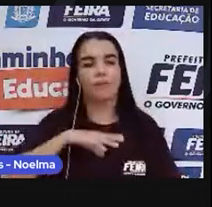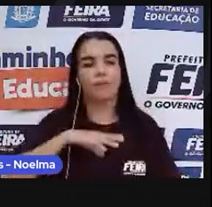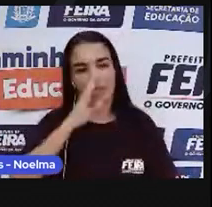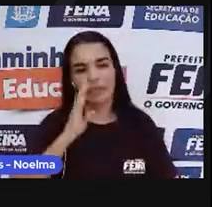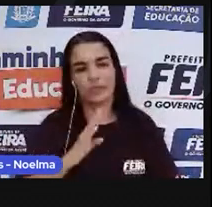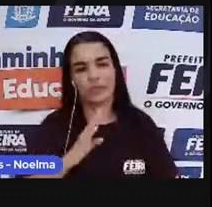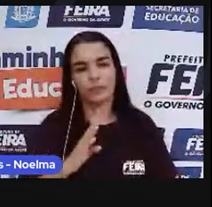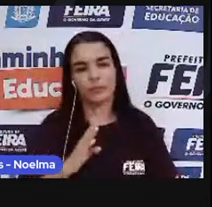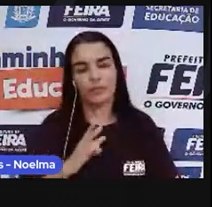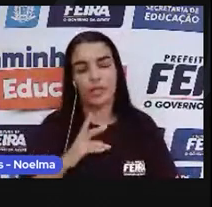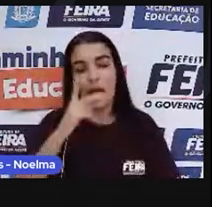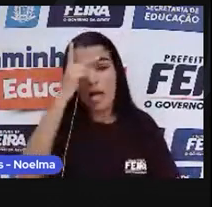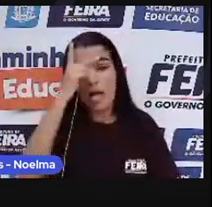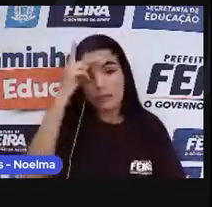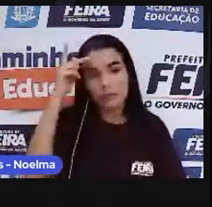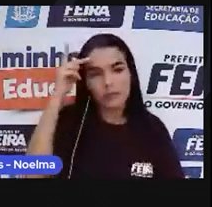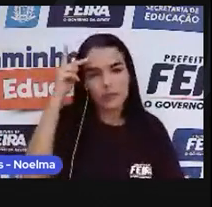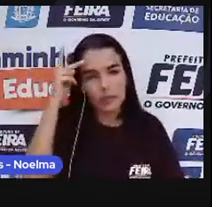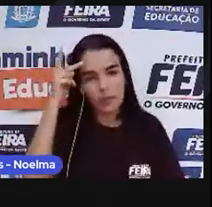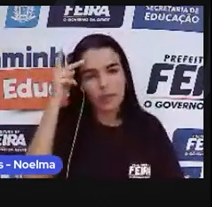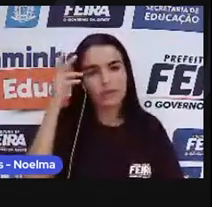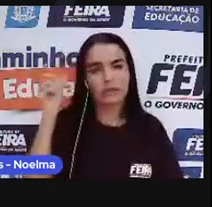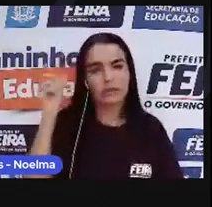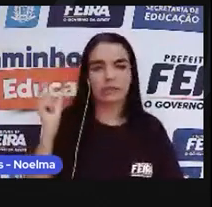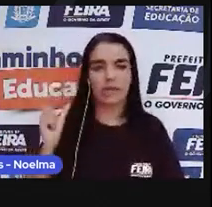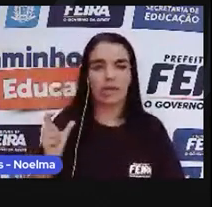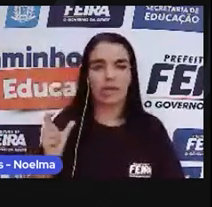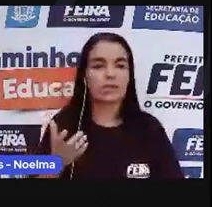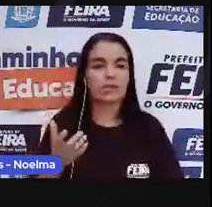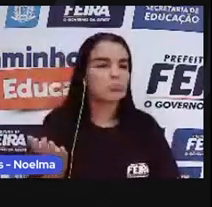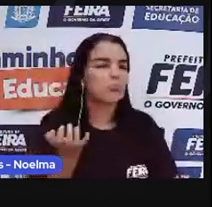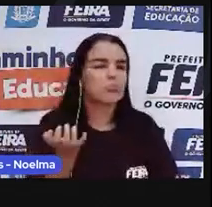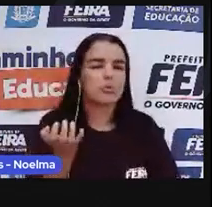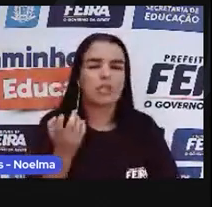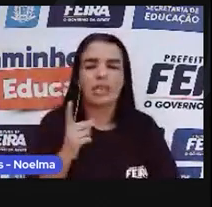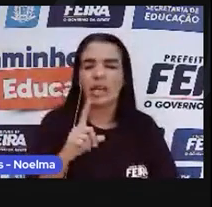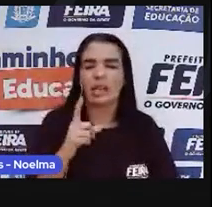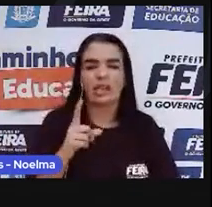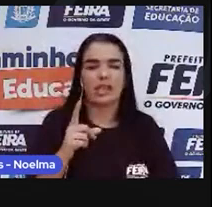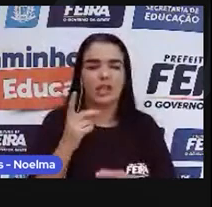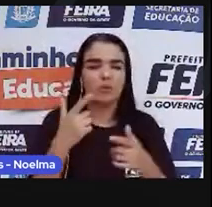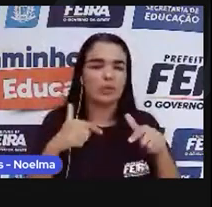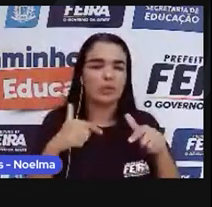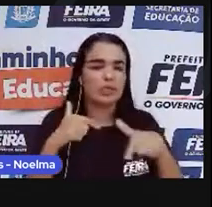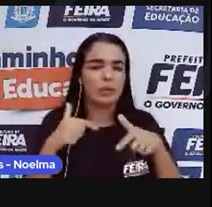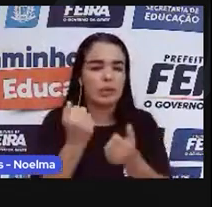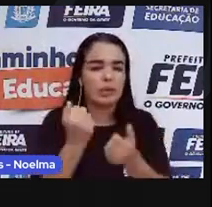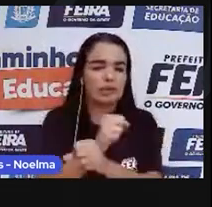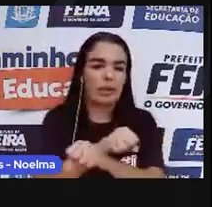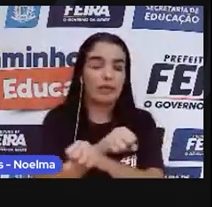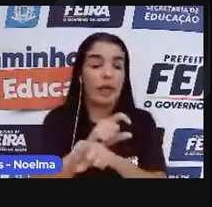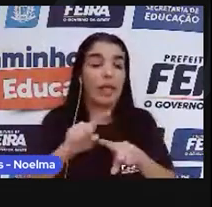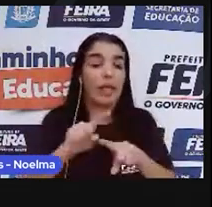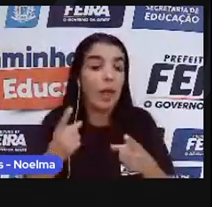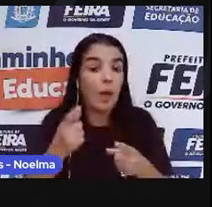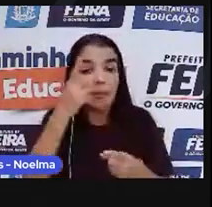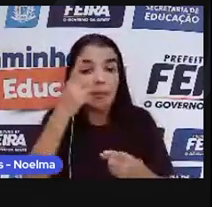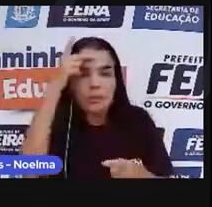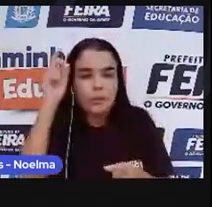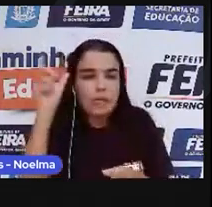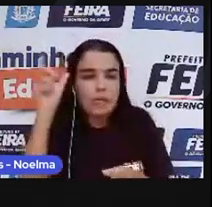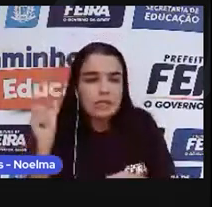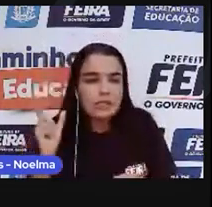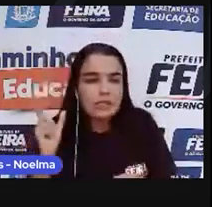resistiram às violências da escravidão. Ao longo dos séculos, a fuga e a formação de comunidades